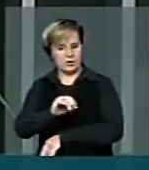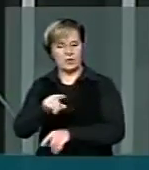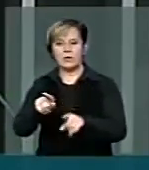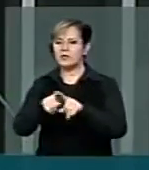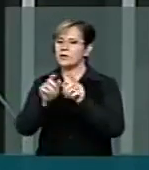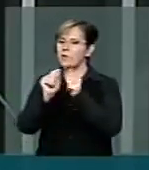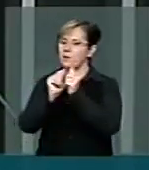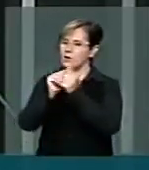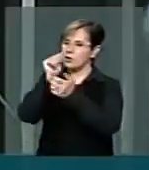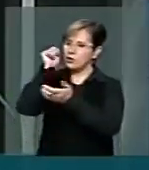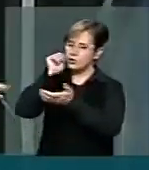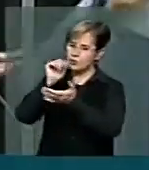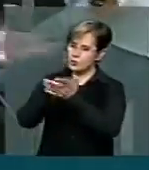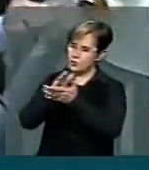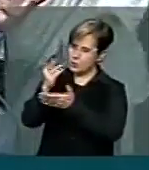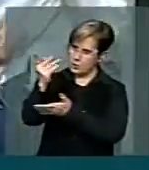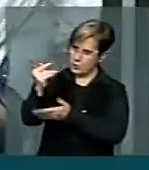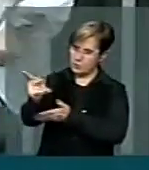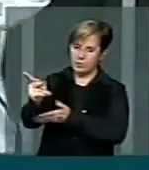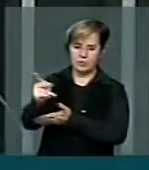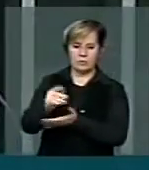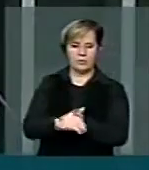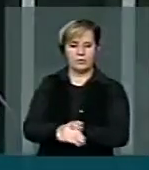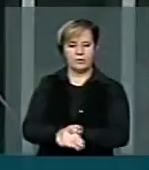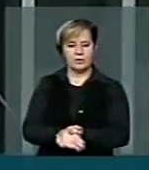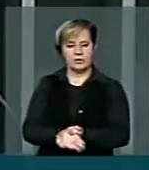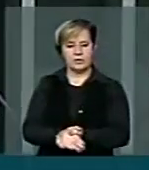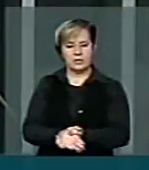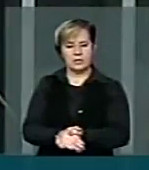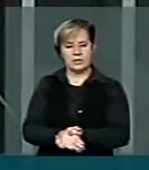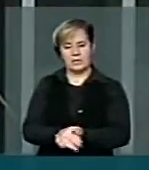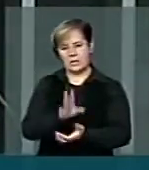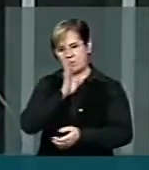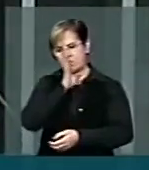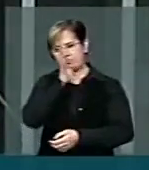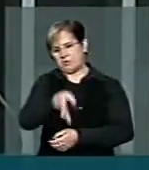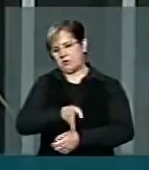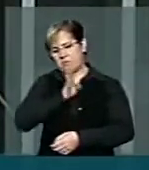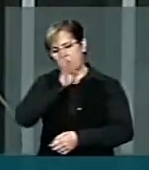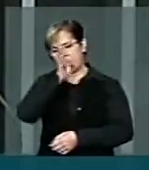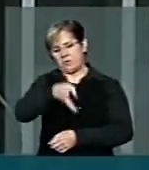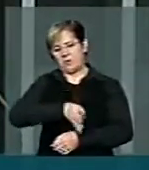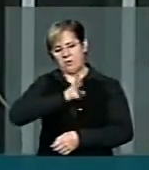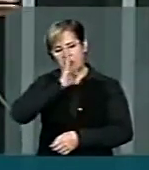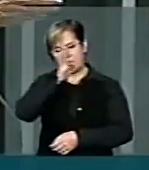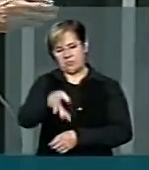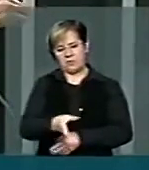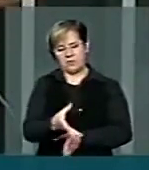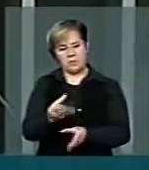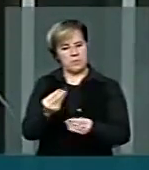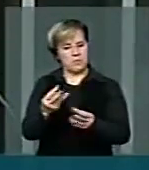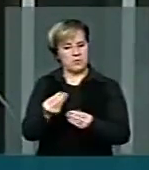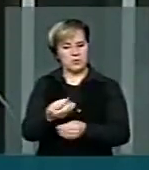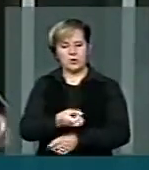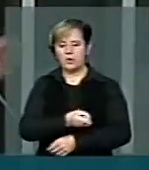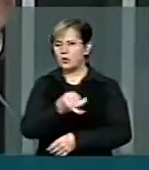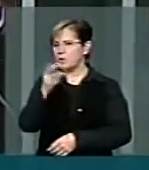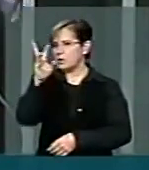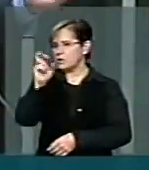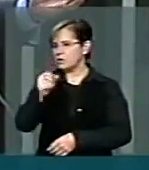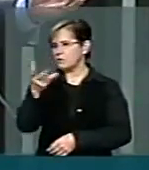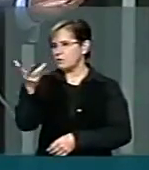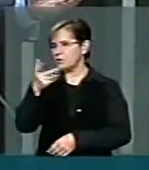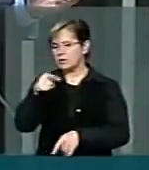com a sua esposa, quantas pedras lhe atiraram, quantas vezes quiseram